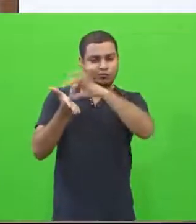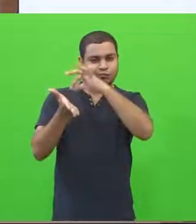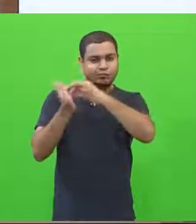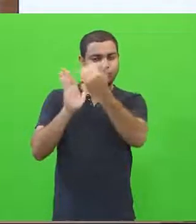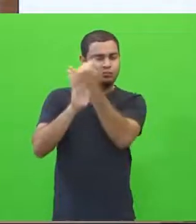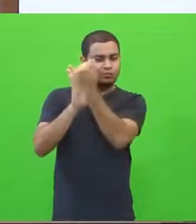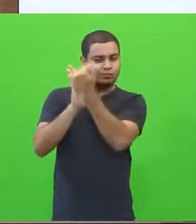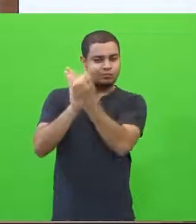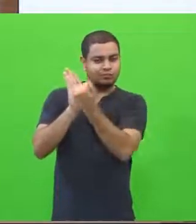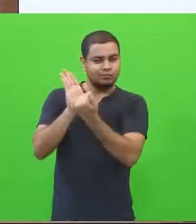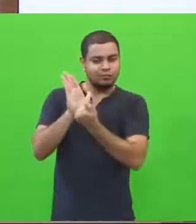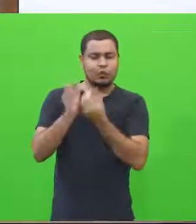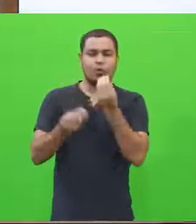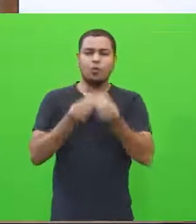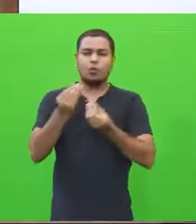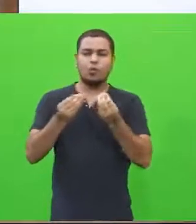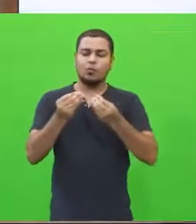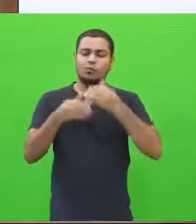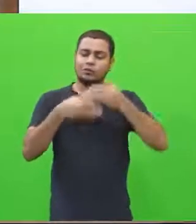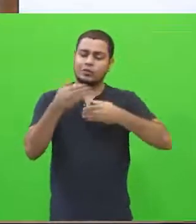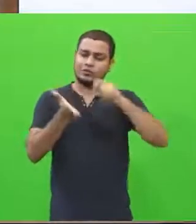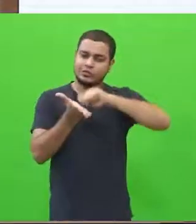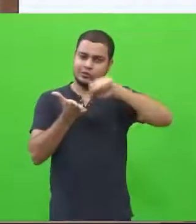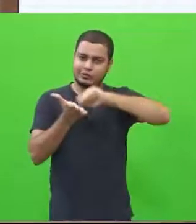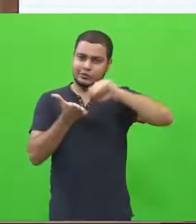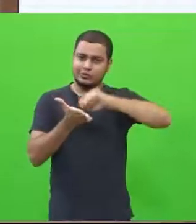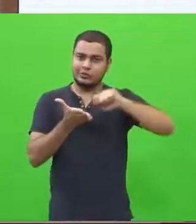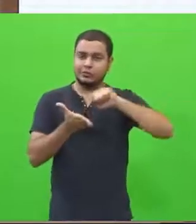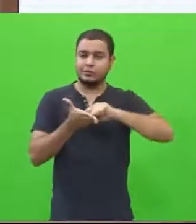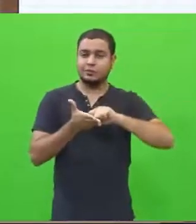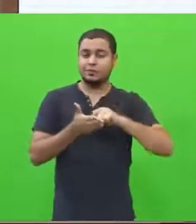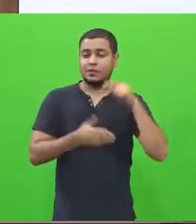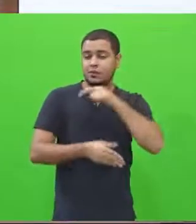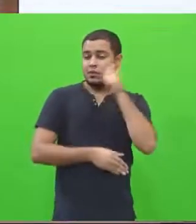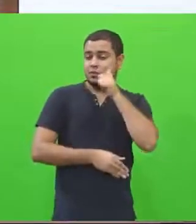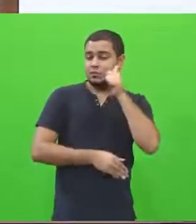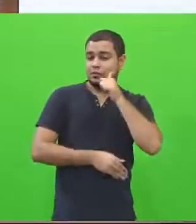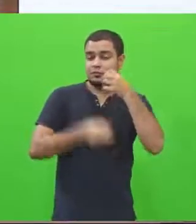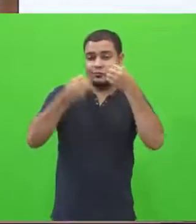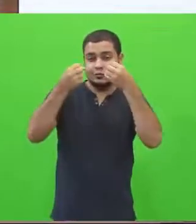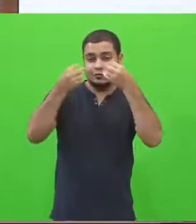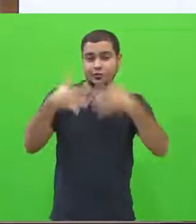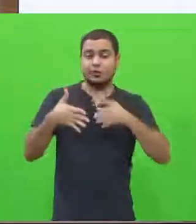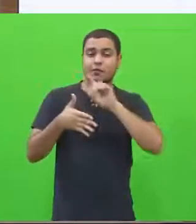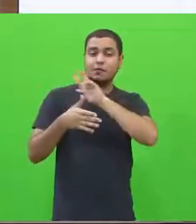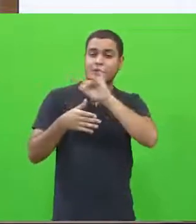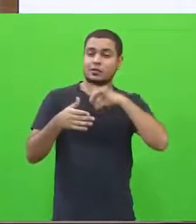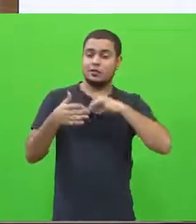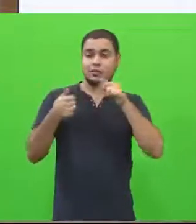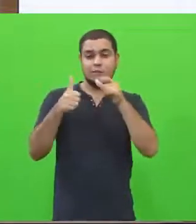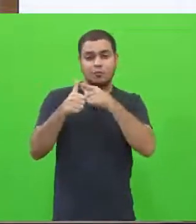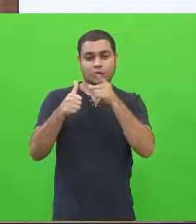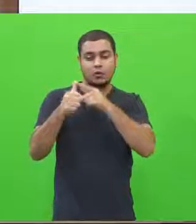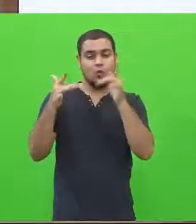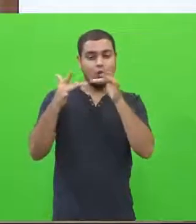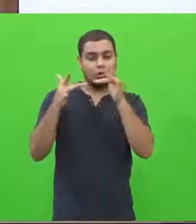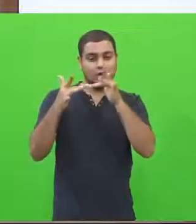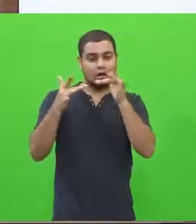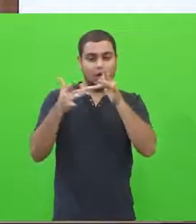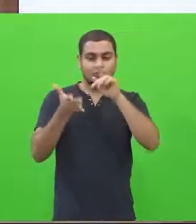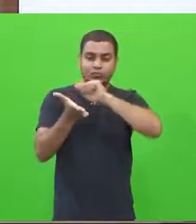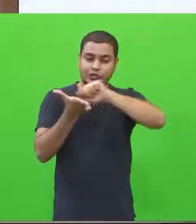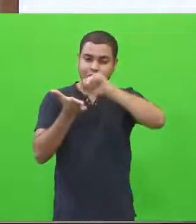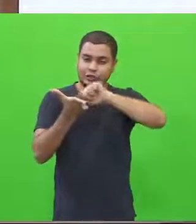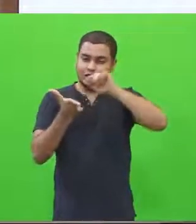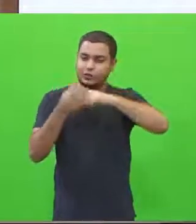situações com relação ao processo de escrita. Ela coloca que ela vai ter contato com a escrita em parentes,